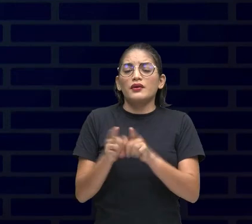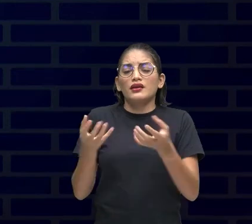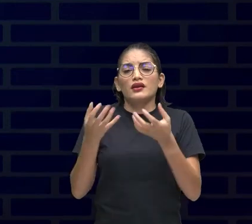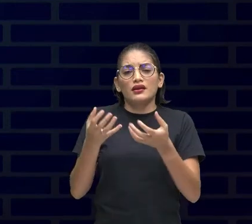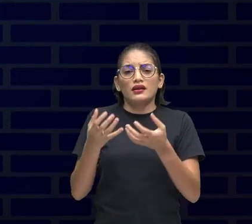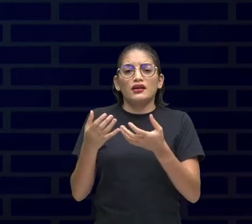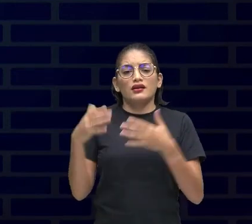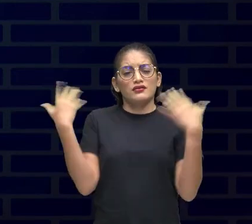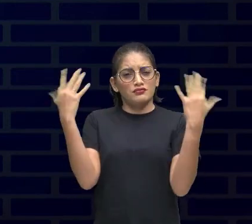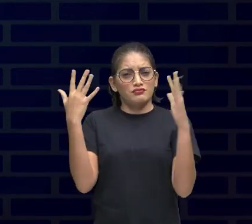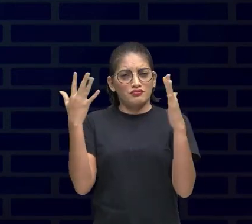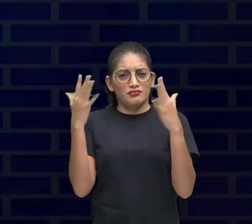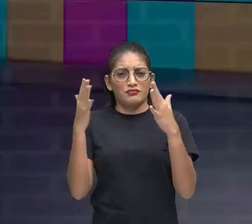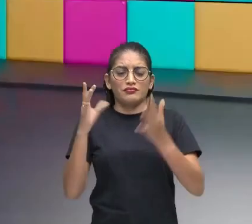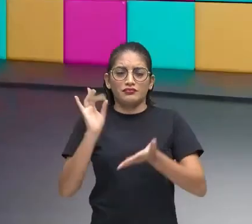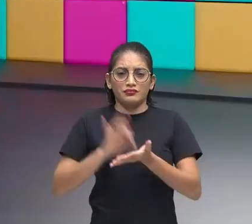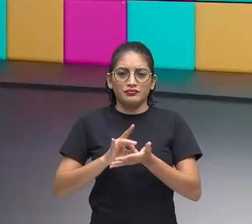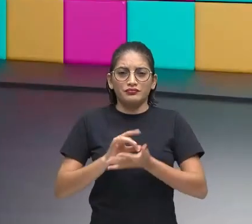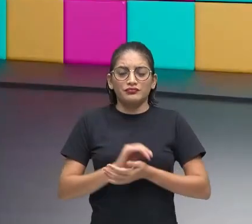melhor para nós mesmos